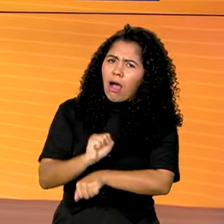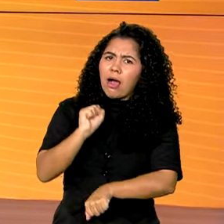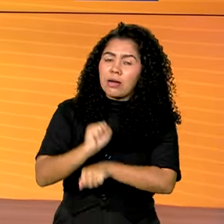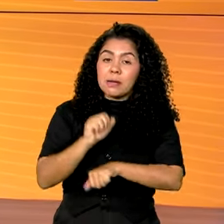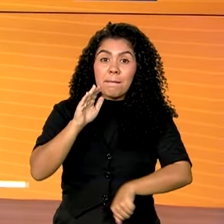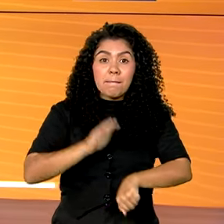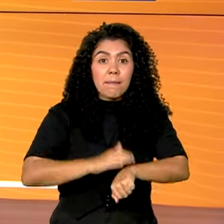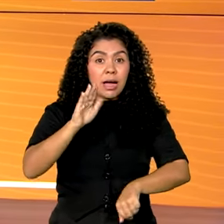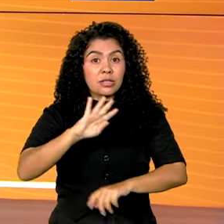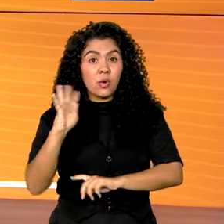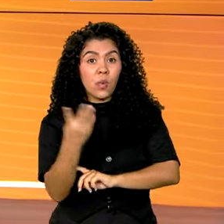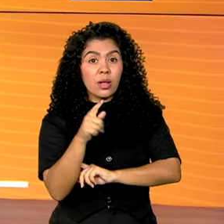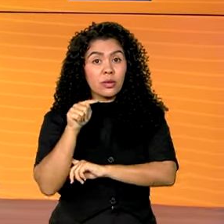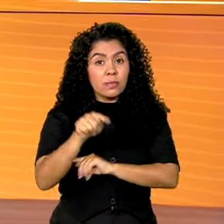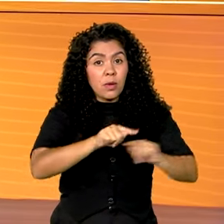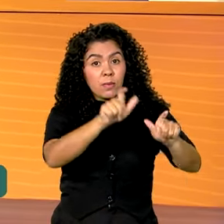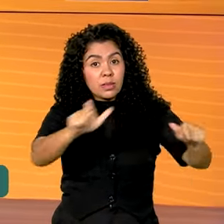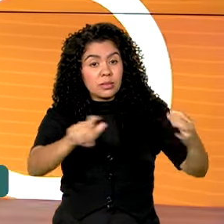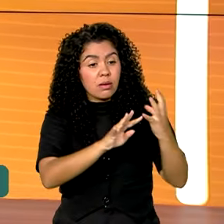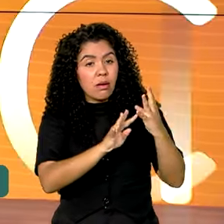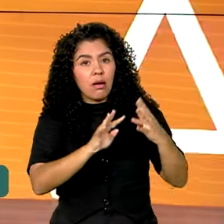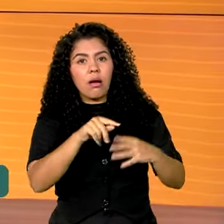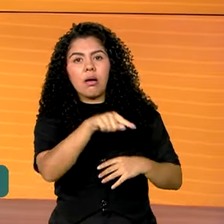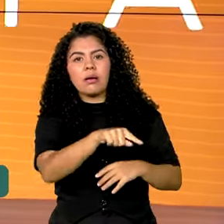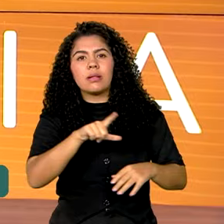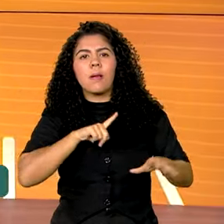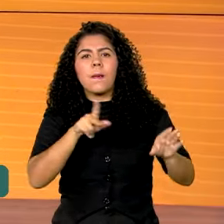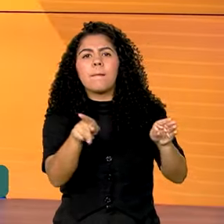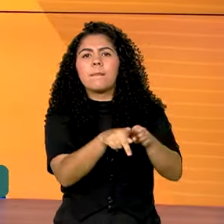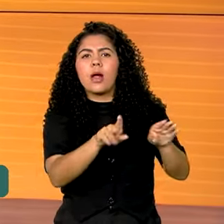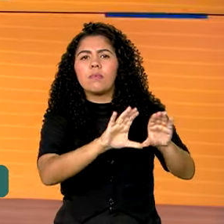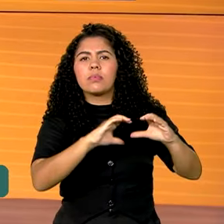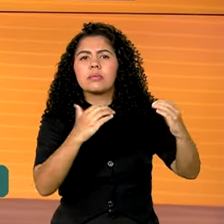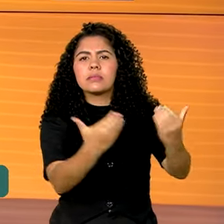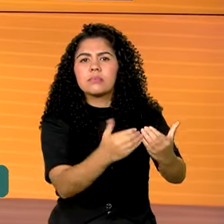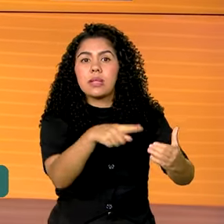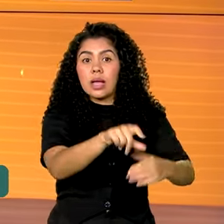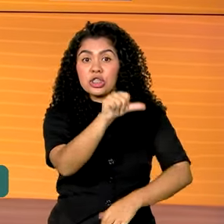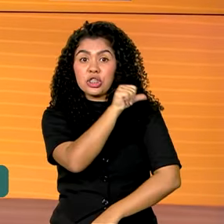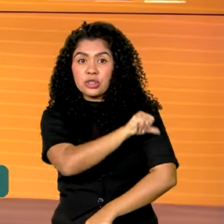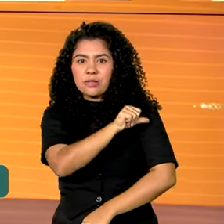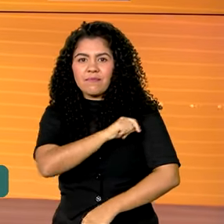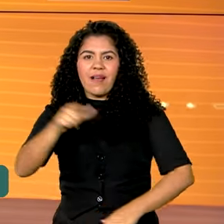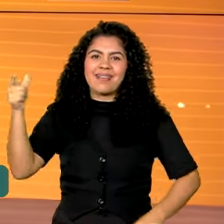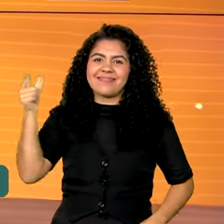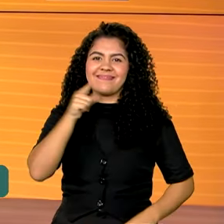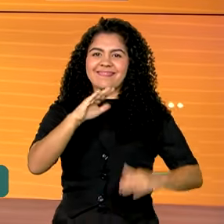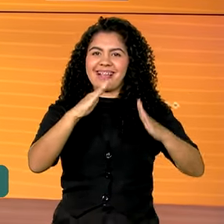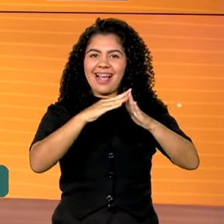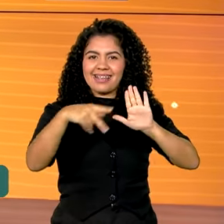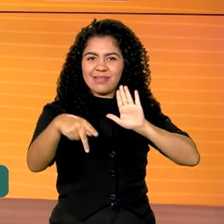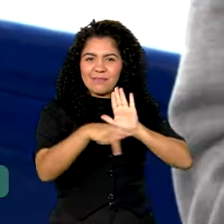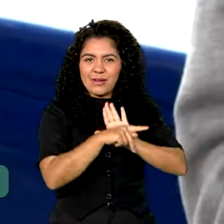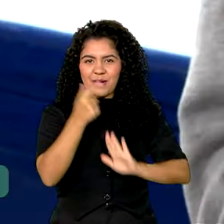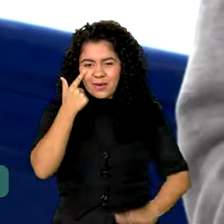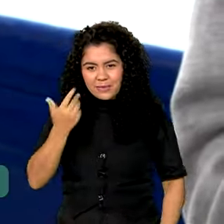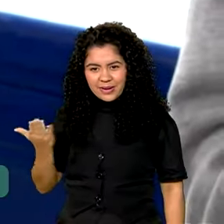mais de 4 mil pessoas de uma comunidade do subúrbio do Rio de Janeiro vão ser beneficiadas com a casa própria.